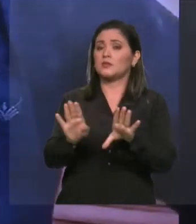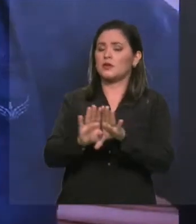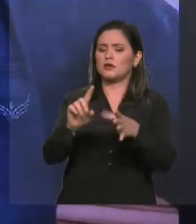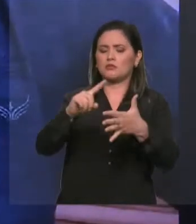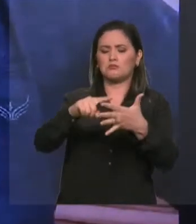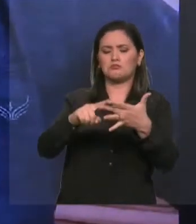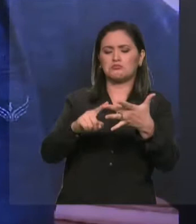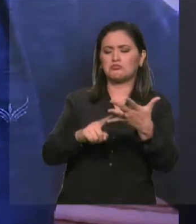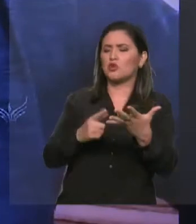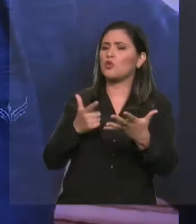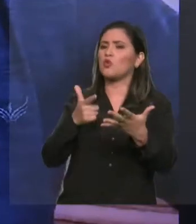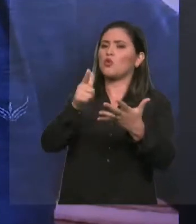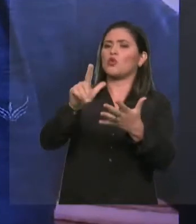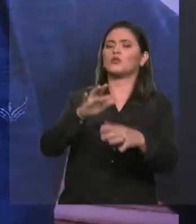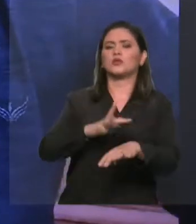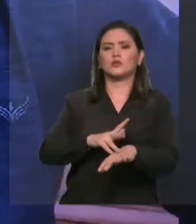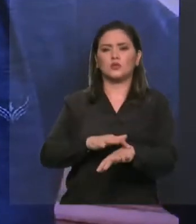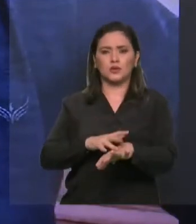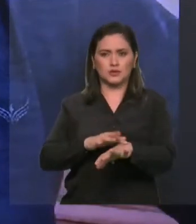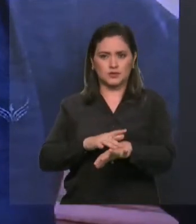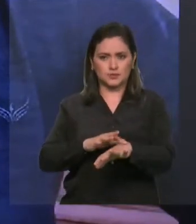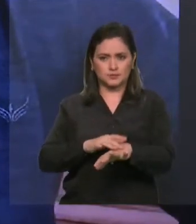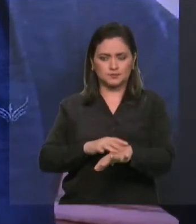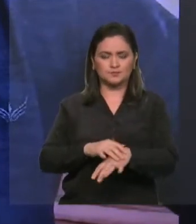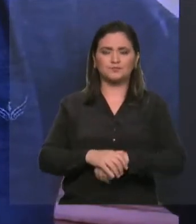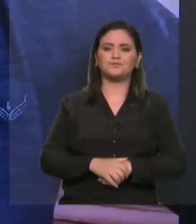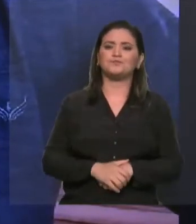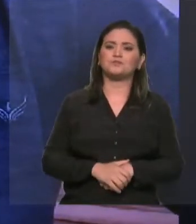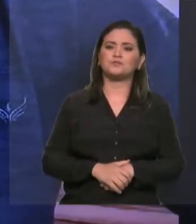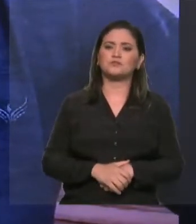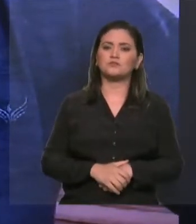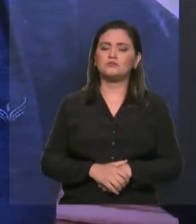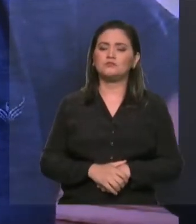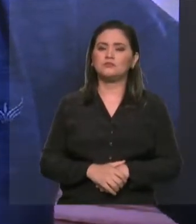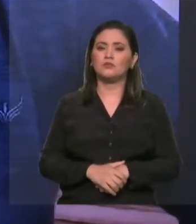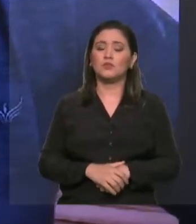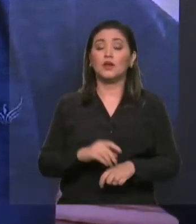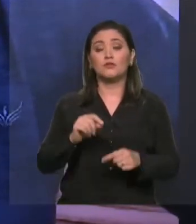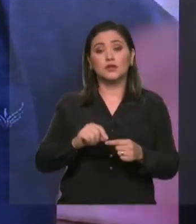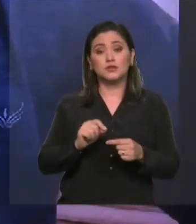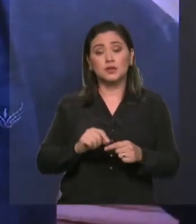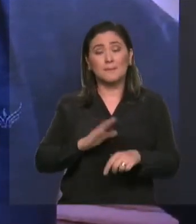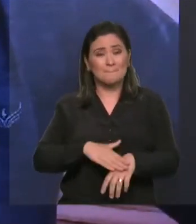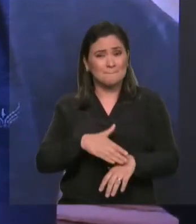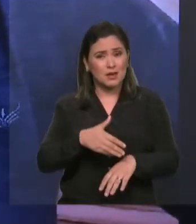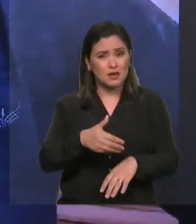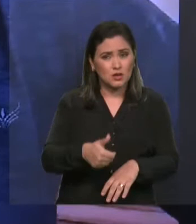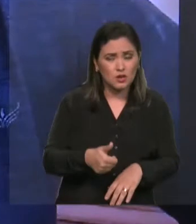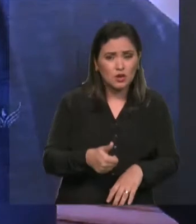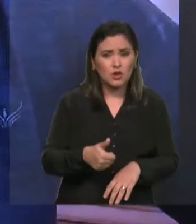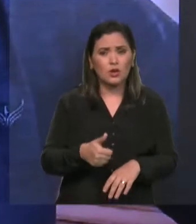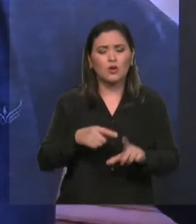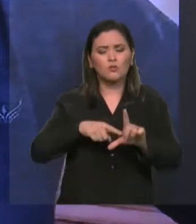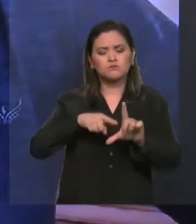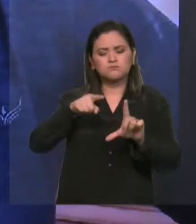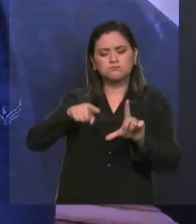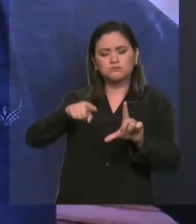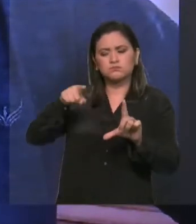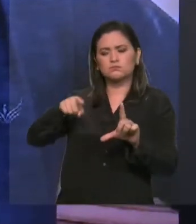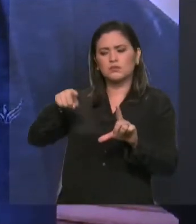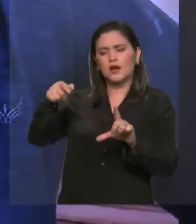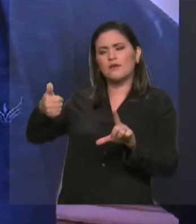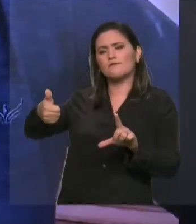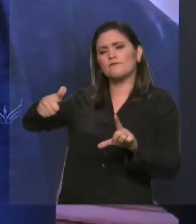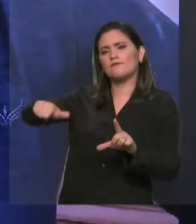fará com que haja uma melhor concentração das informações por parte do